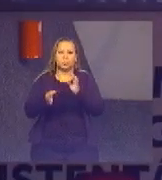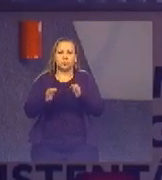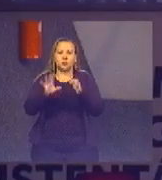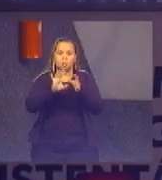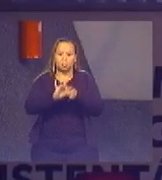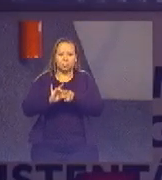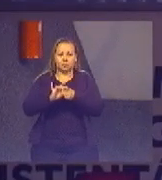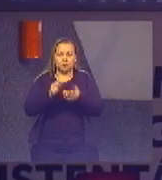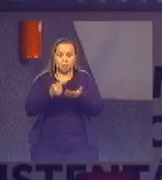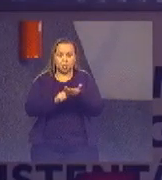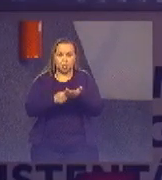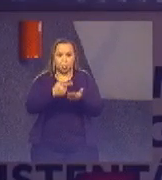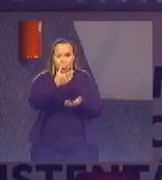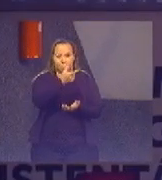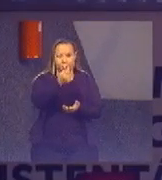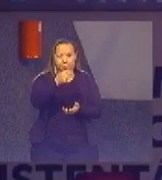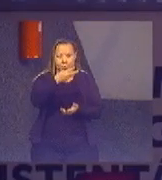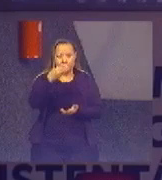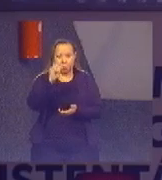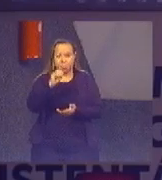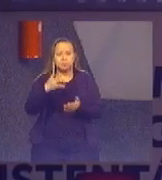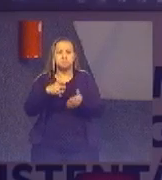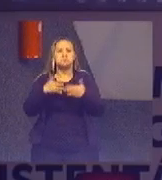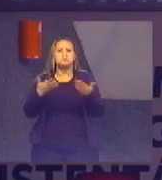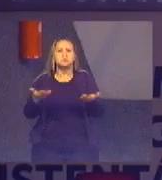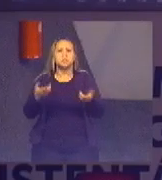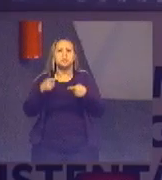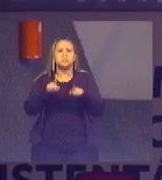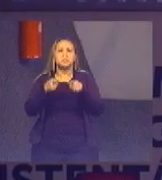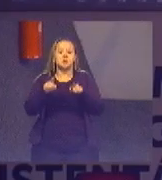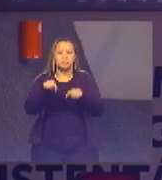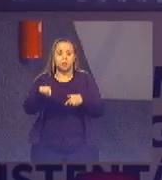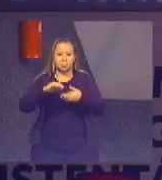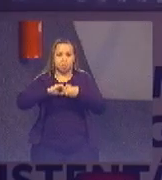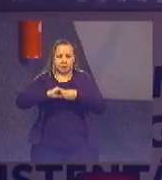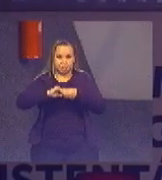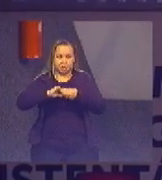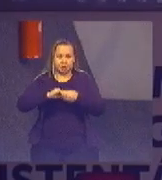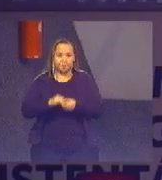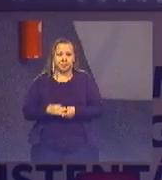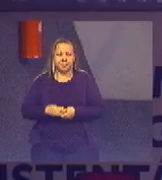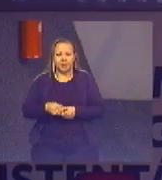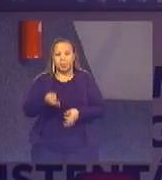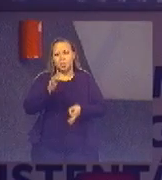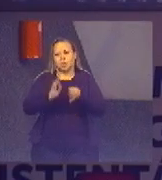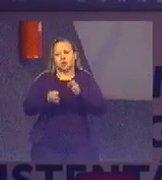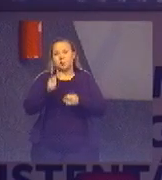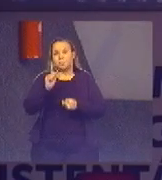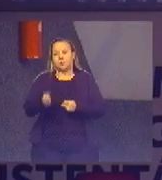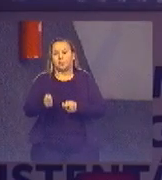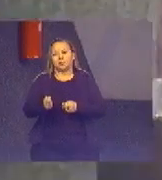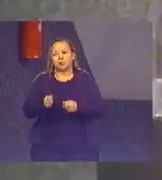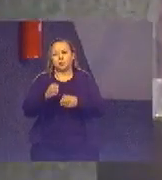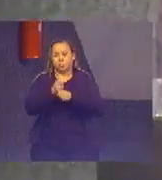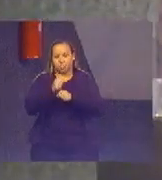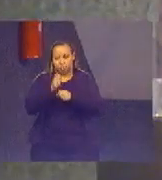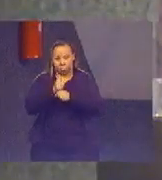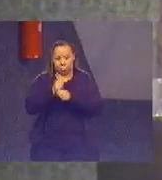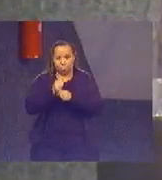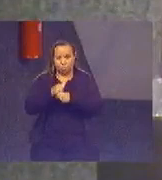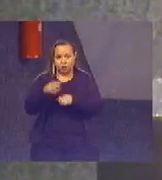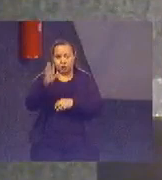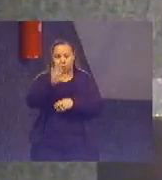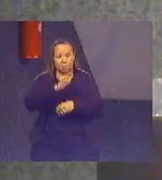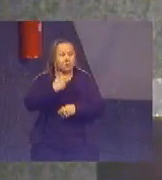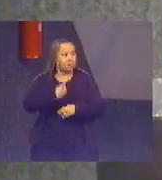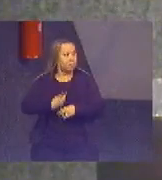potenciais desafios dessa parceria? Bom, o Tribunal de Contas da União, ele não faz parte do Poder Judiciário,